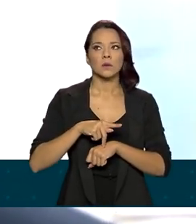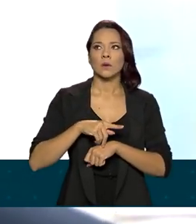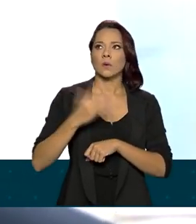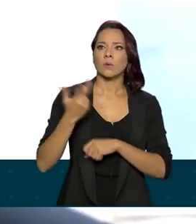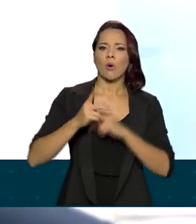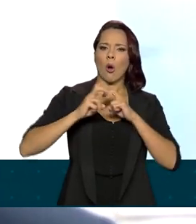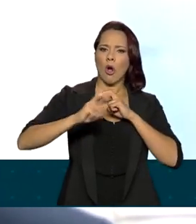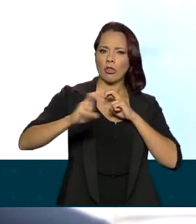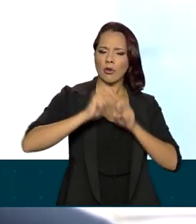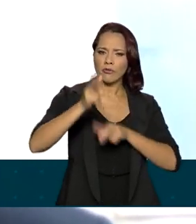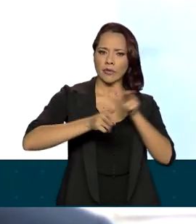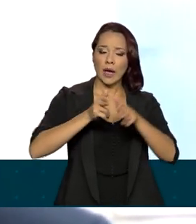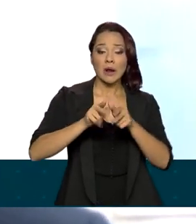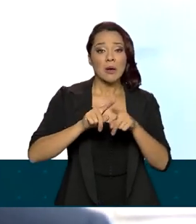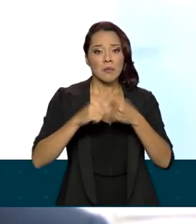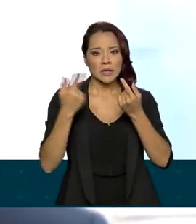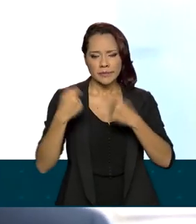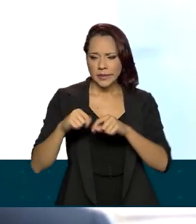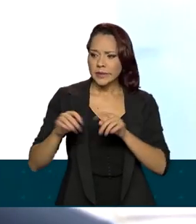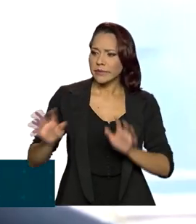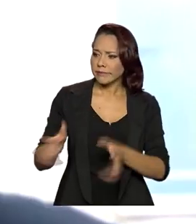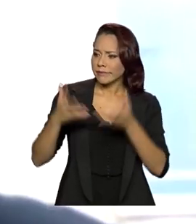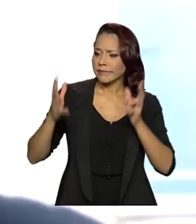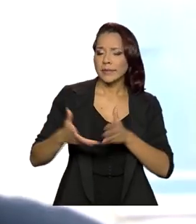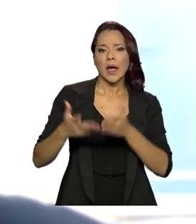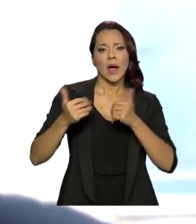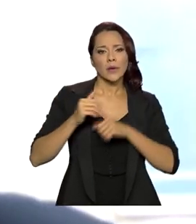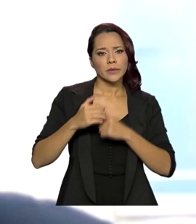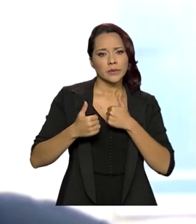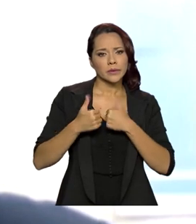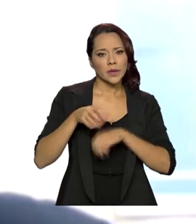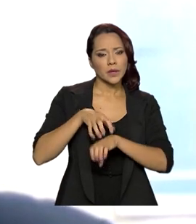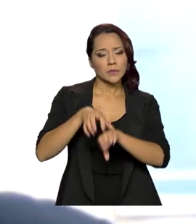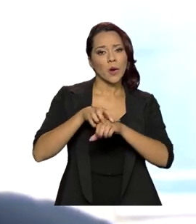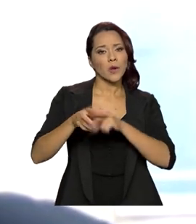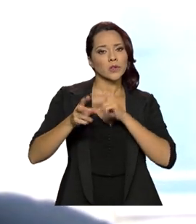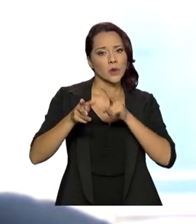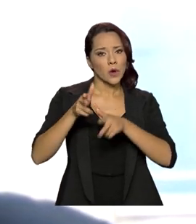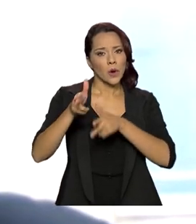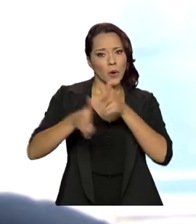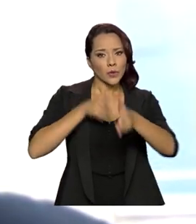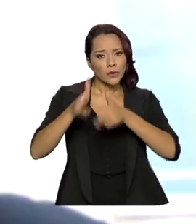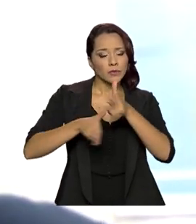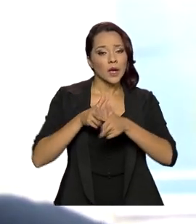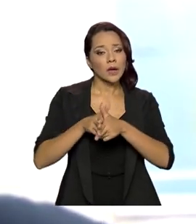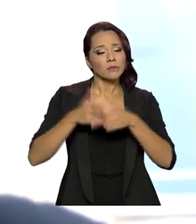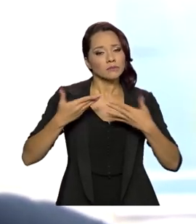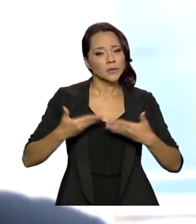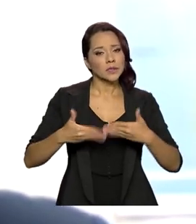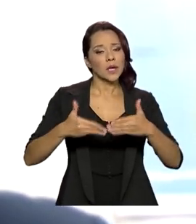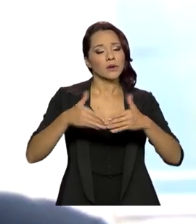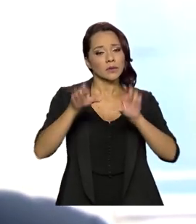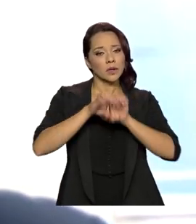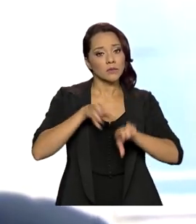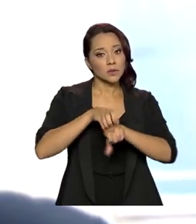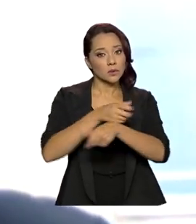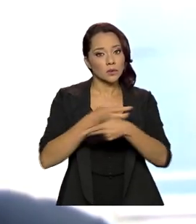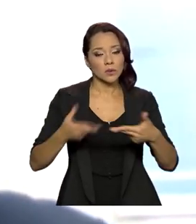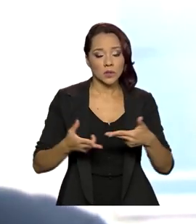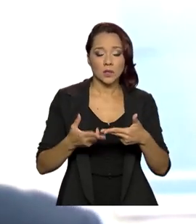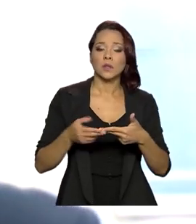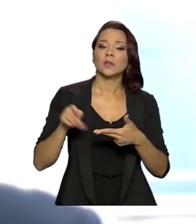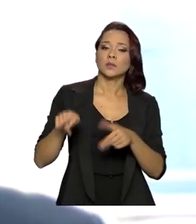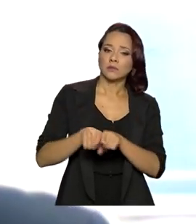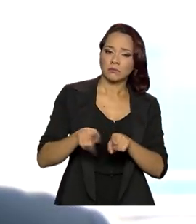rodoviário, mas que precisa do fomento ao transporte ferroviário. E a nossa política do Ministério da Infraestrutura tem sido de, tanto em